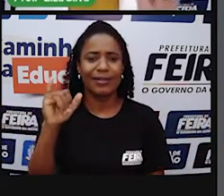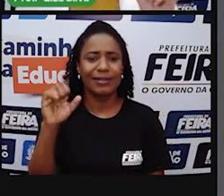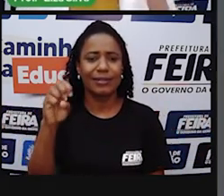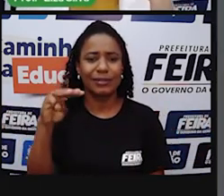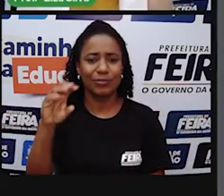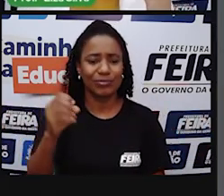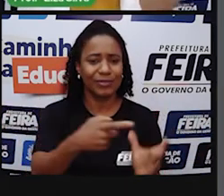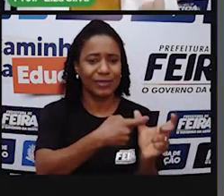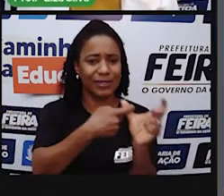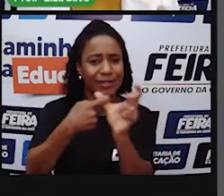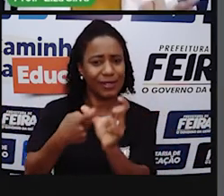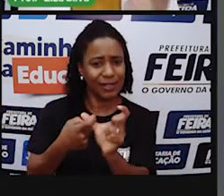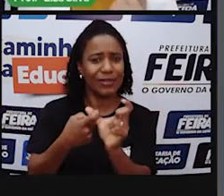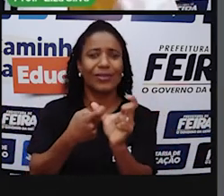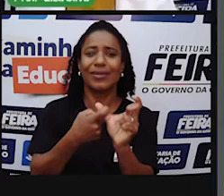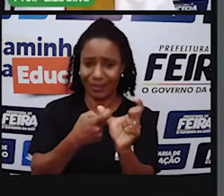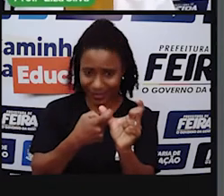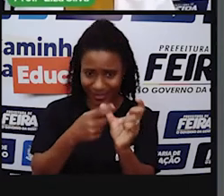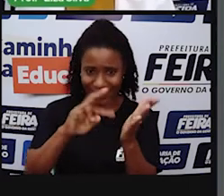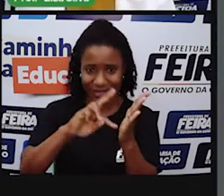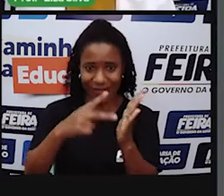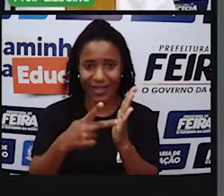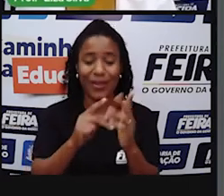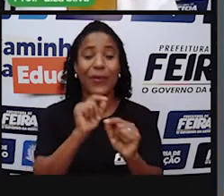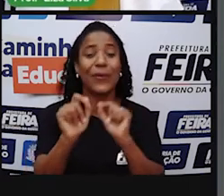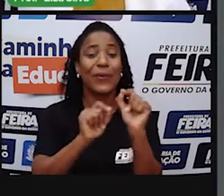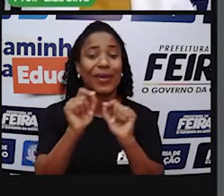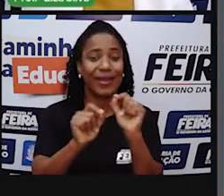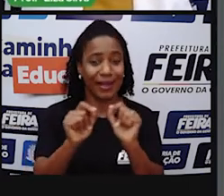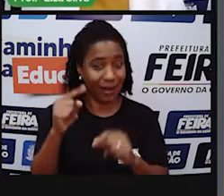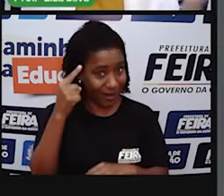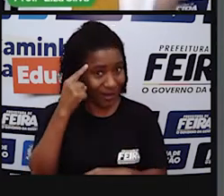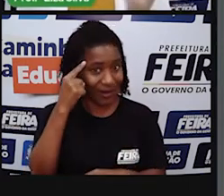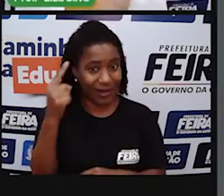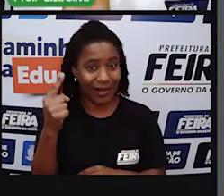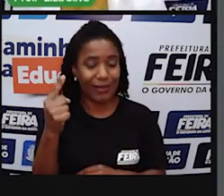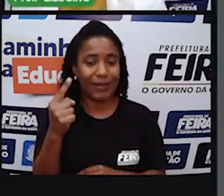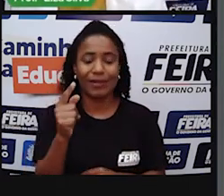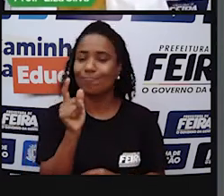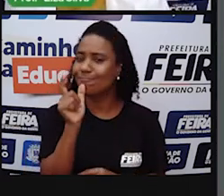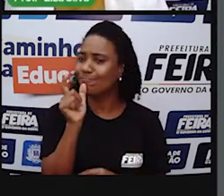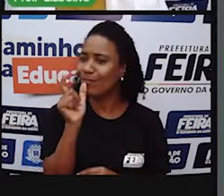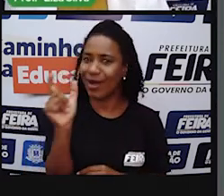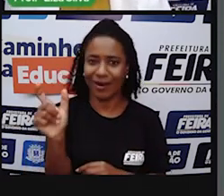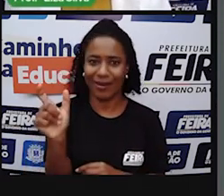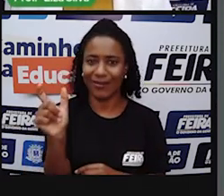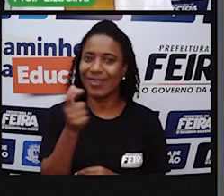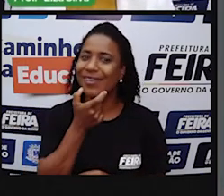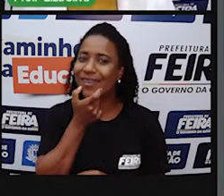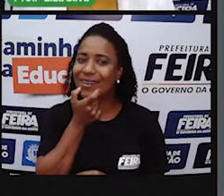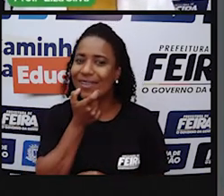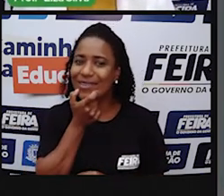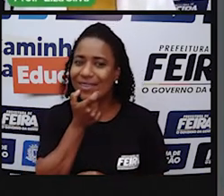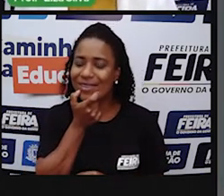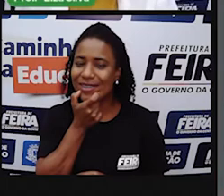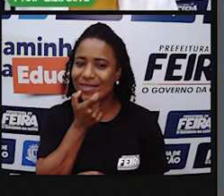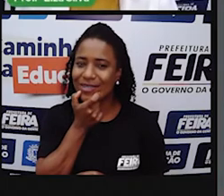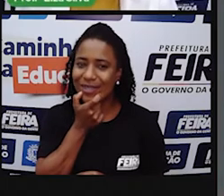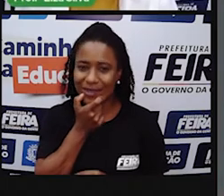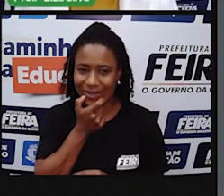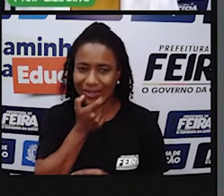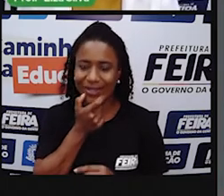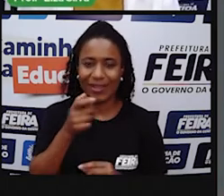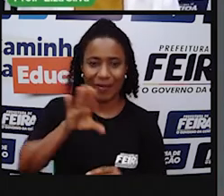falamos sobre aquelas palavras do inglês Que foram introduzidas no nosso vocabulário E